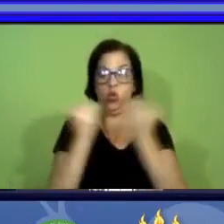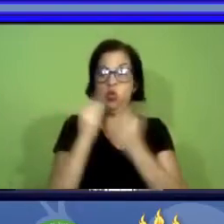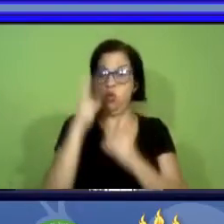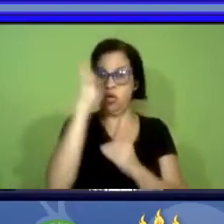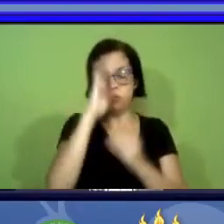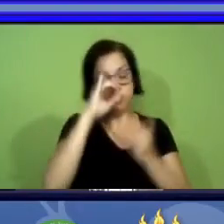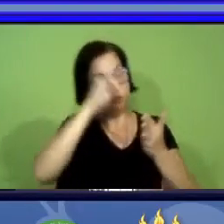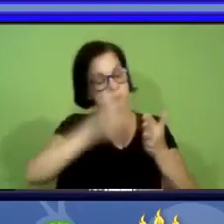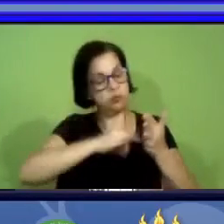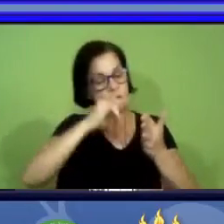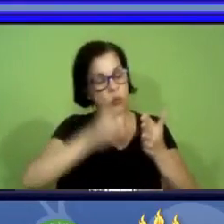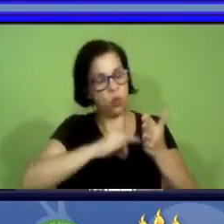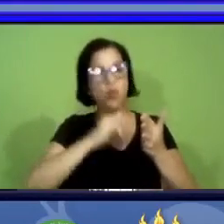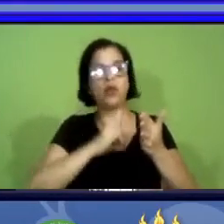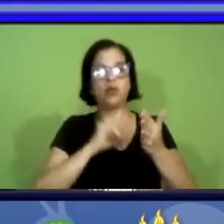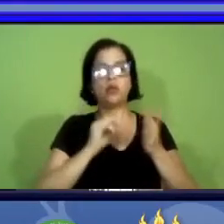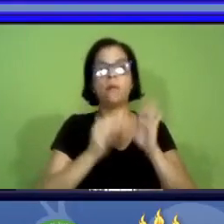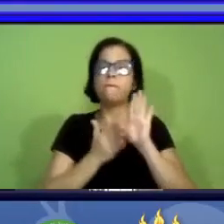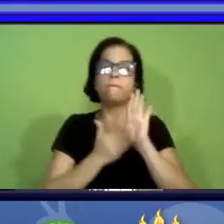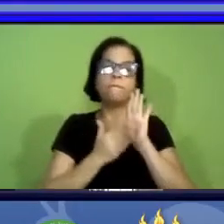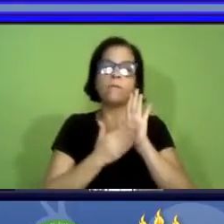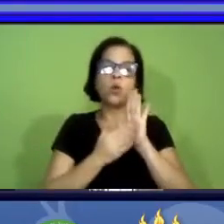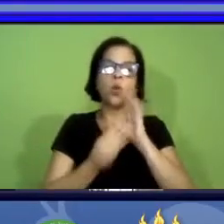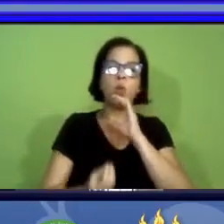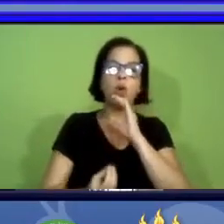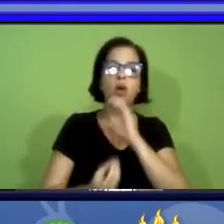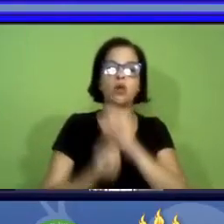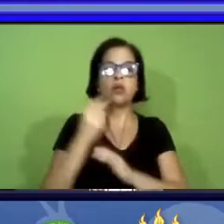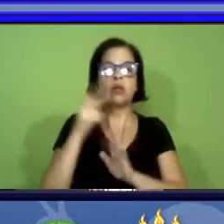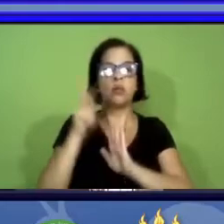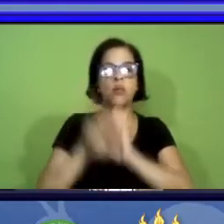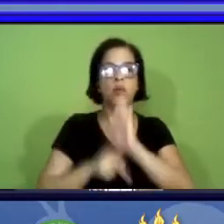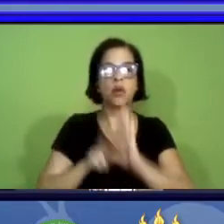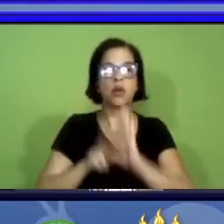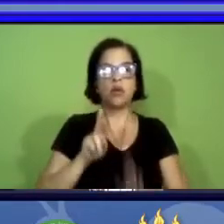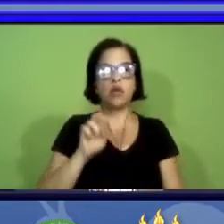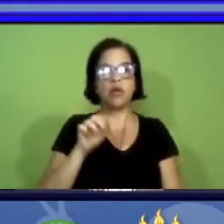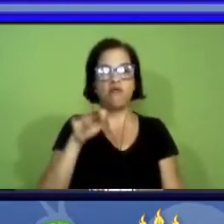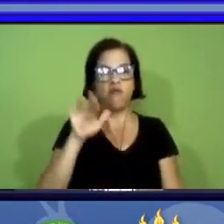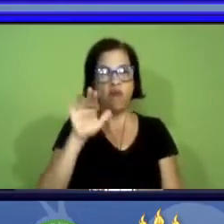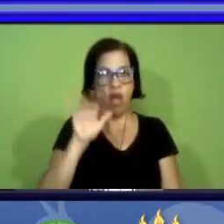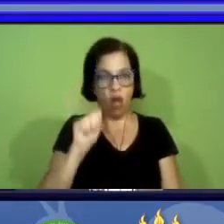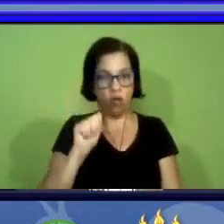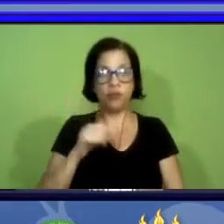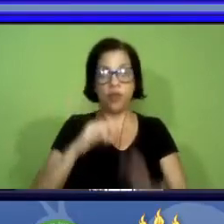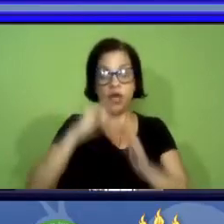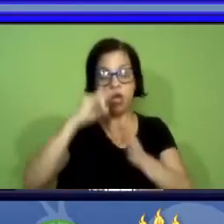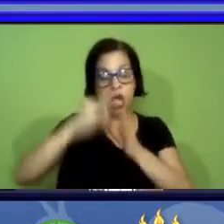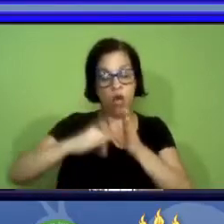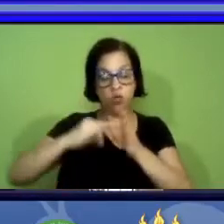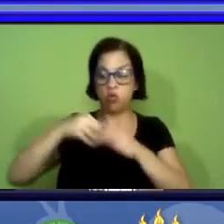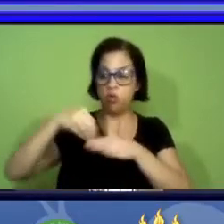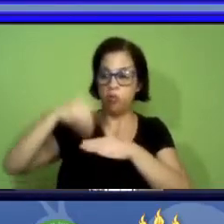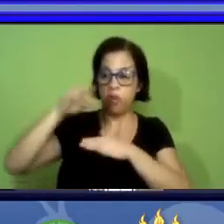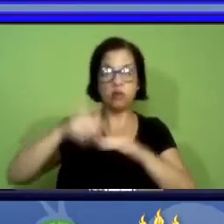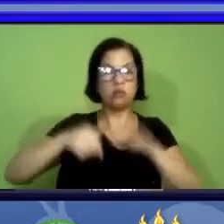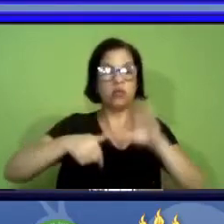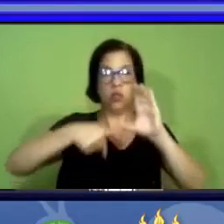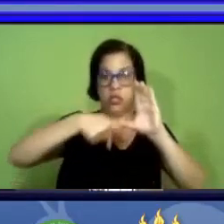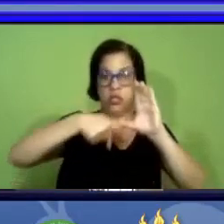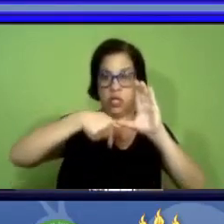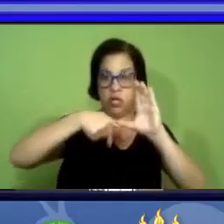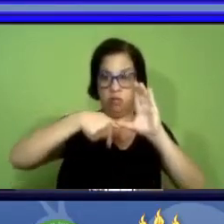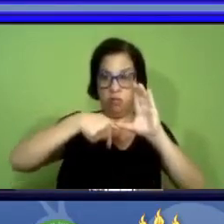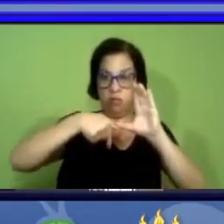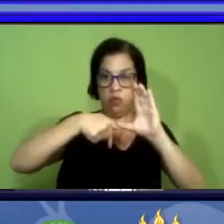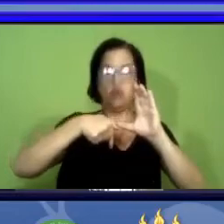que propondo a criação do programa Refauna esse documento foi encaminhado ao CNPq sabemos